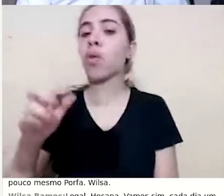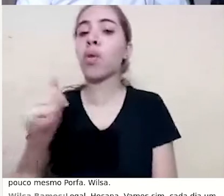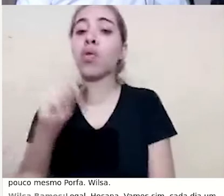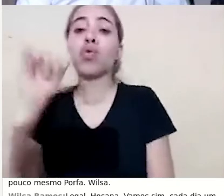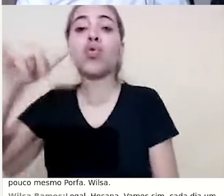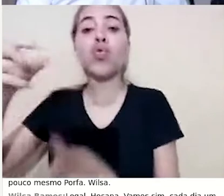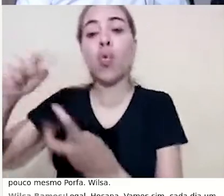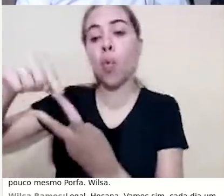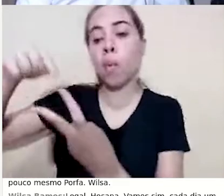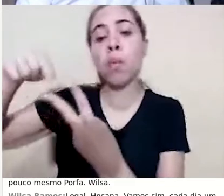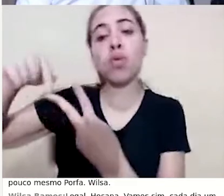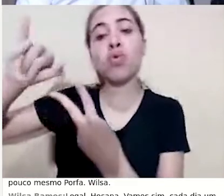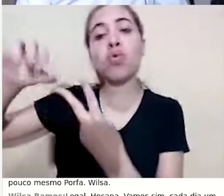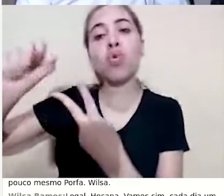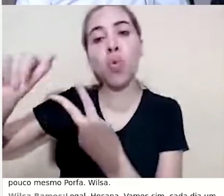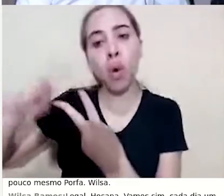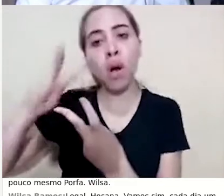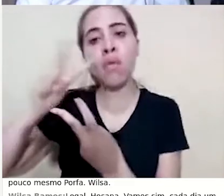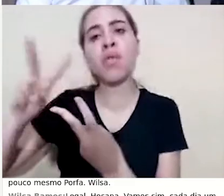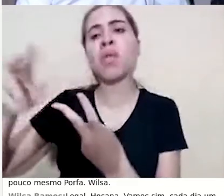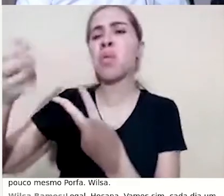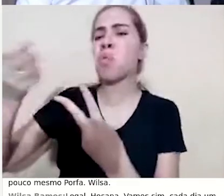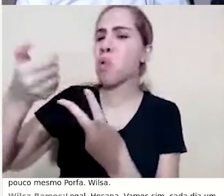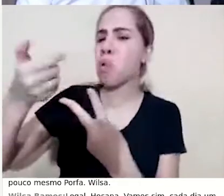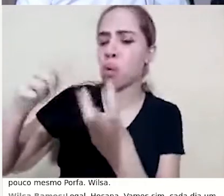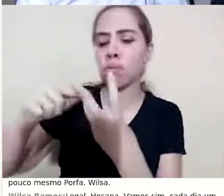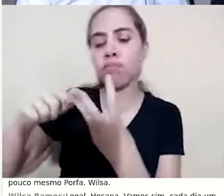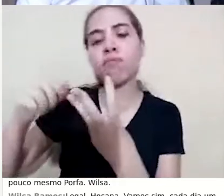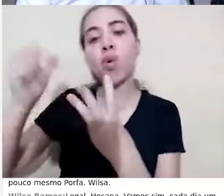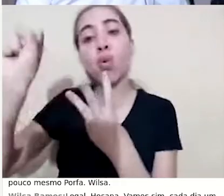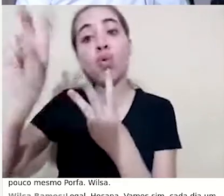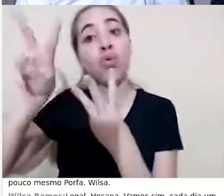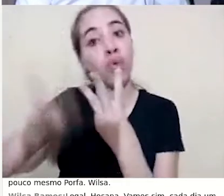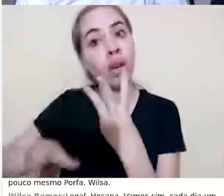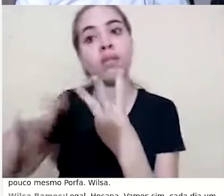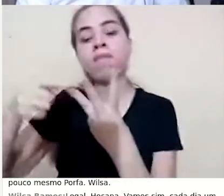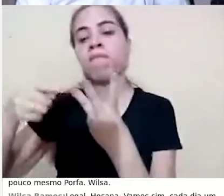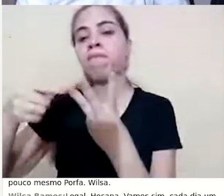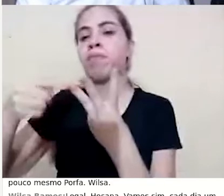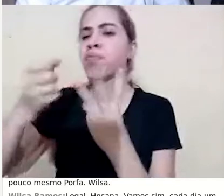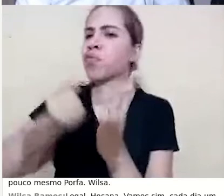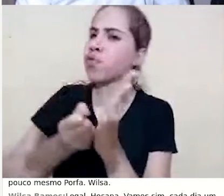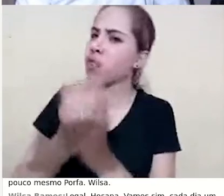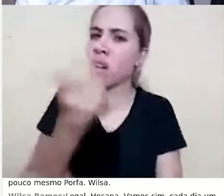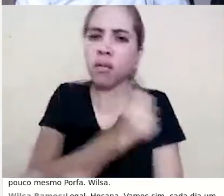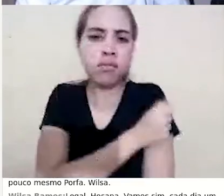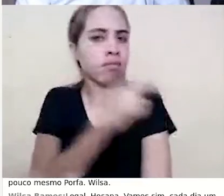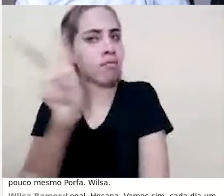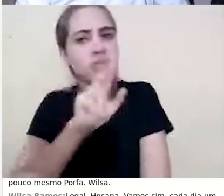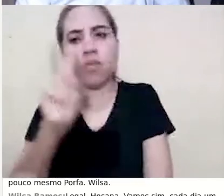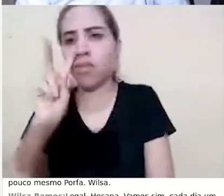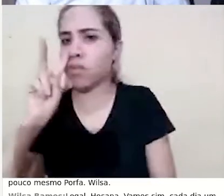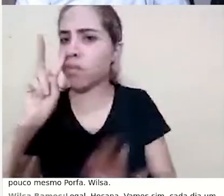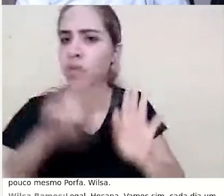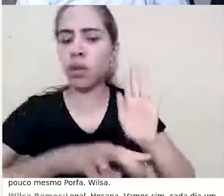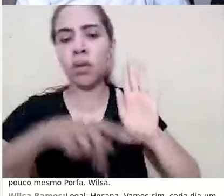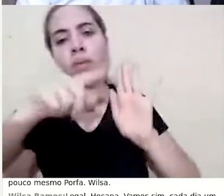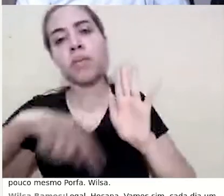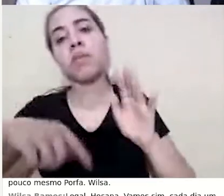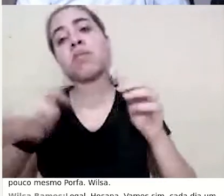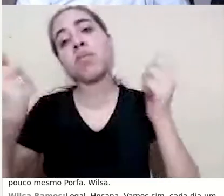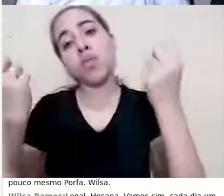aluna, a Glaia viu oito vezes, diversos alunos não viram aqui e eu posso